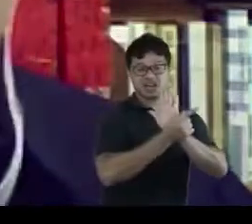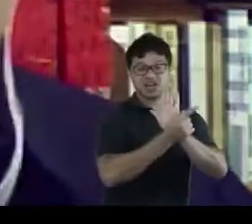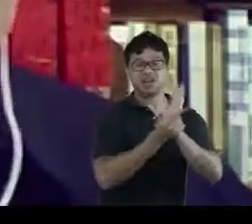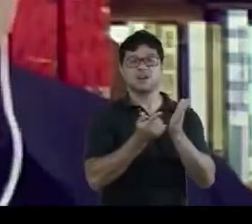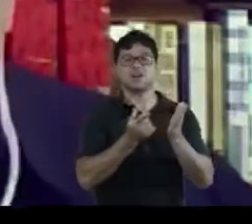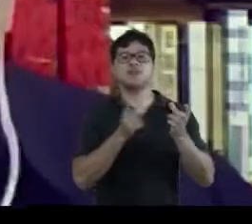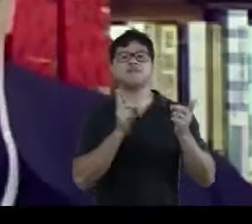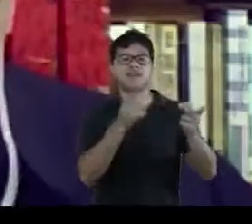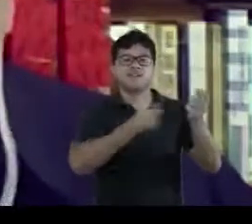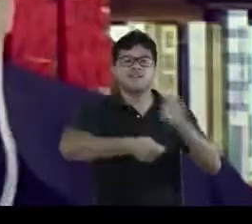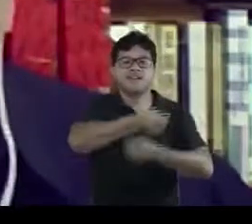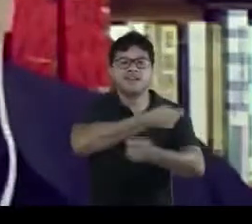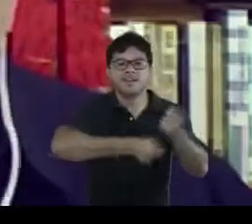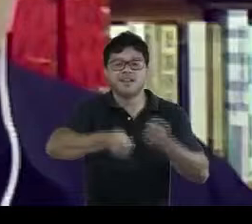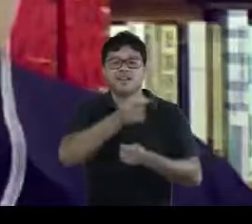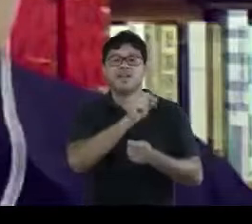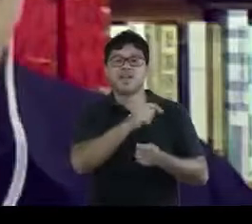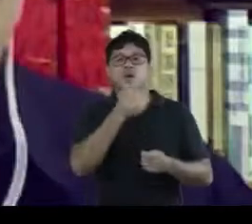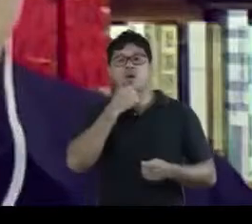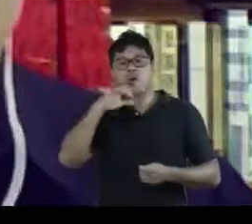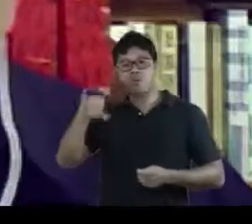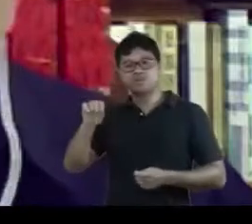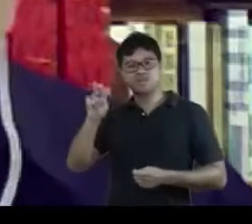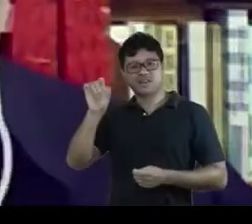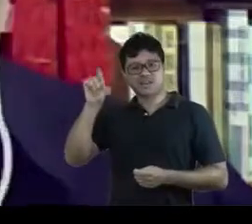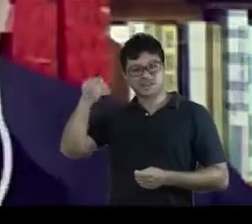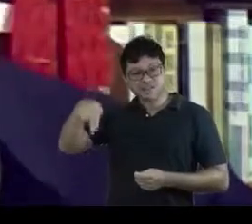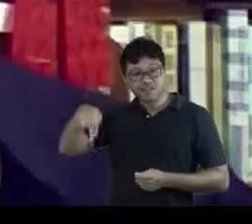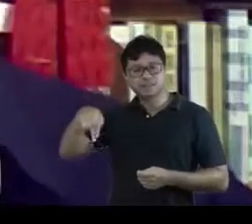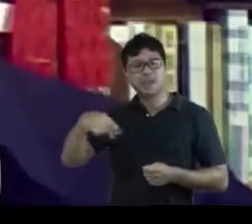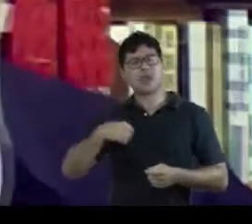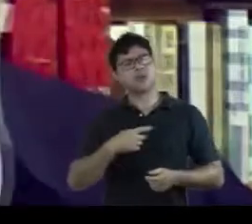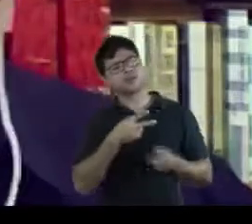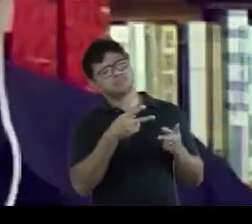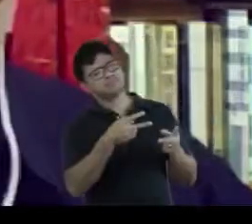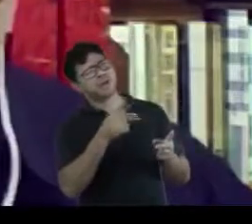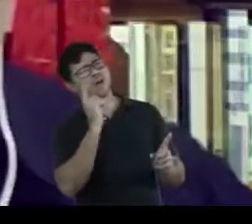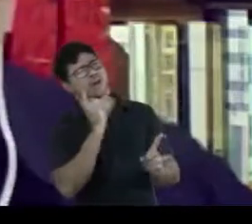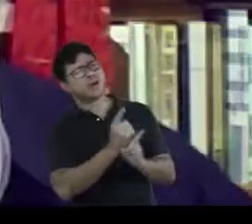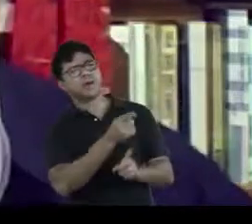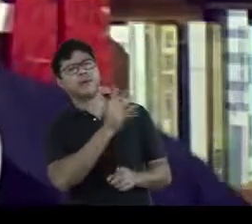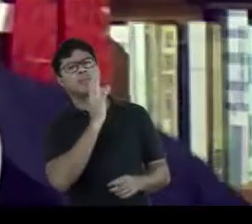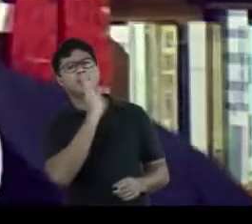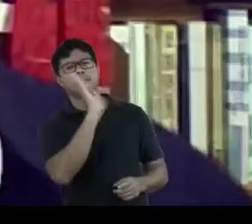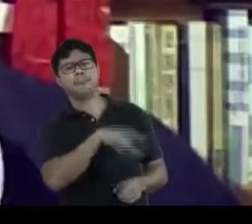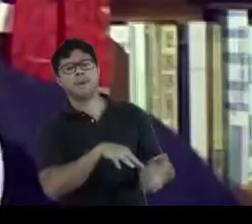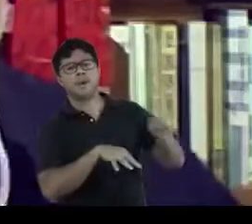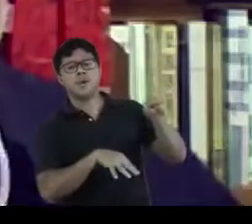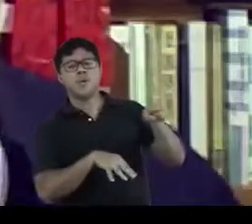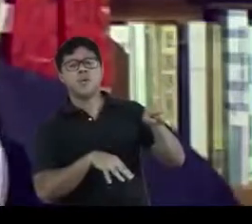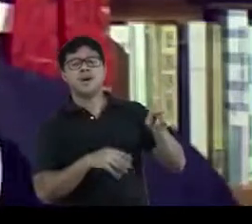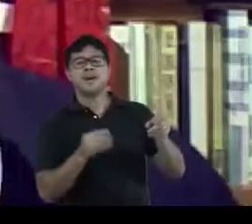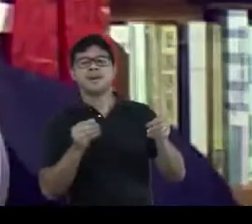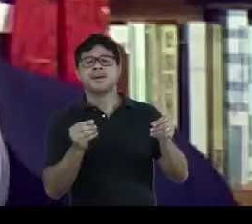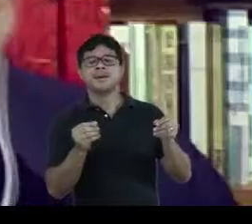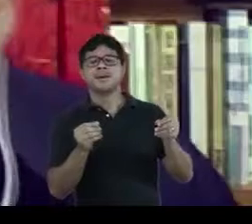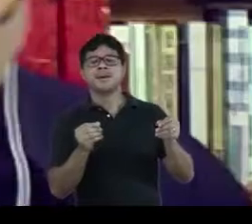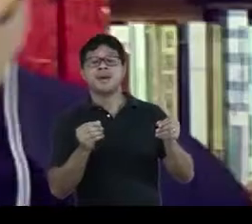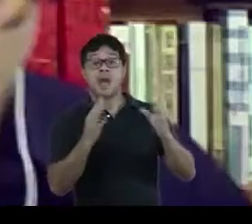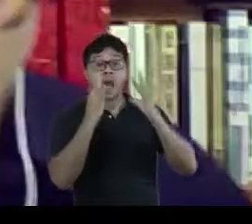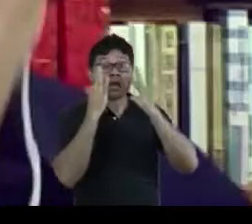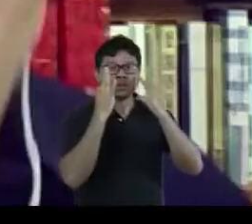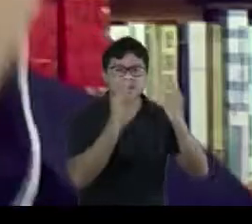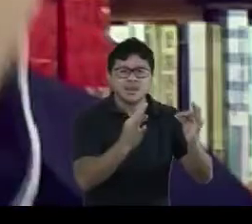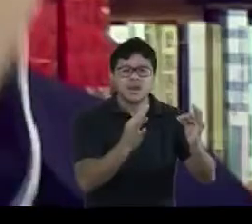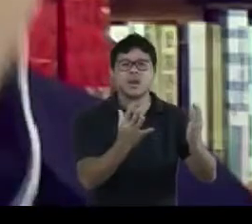que vão ser comercializados pelo Desirê do Jardin, me permitiu constatar também a atenção